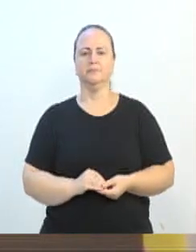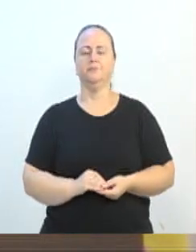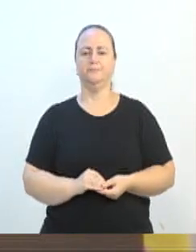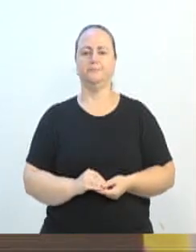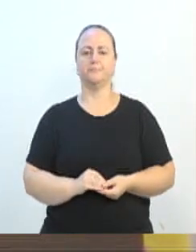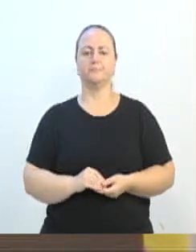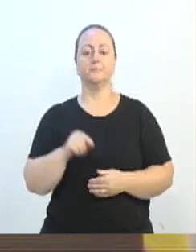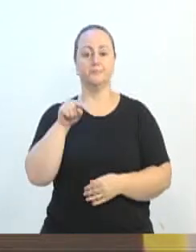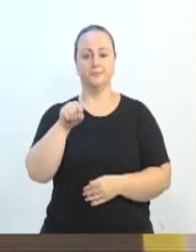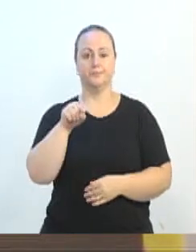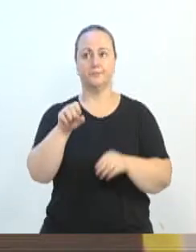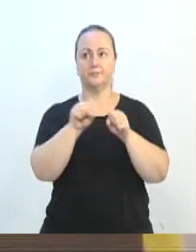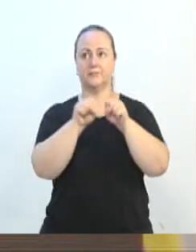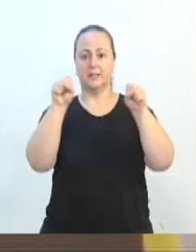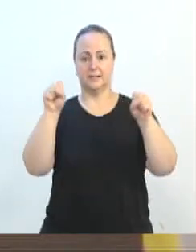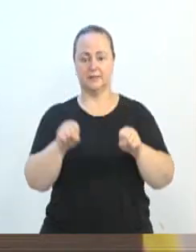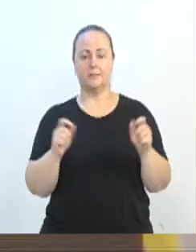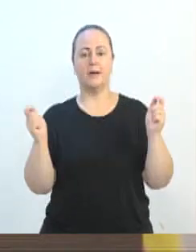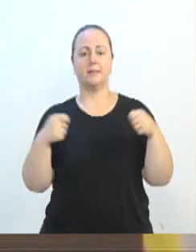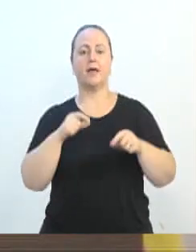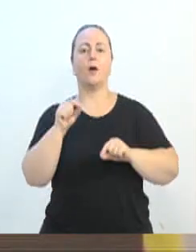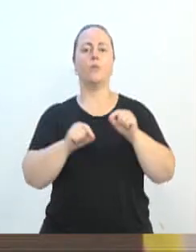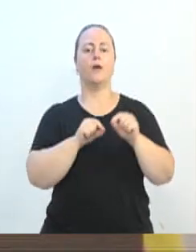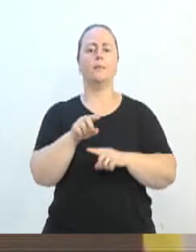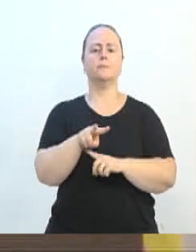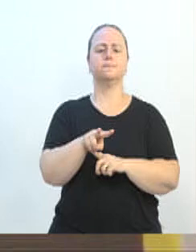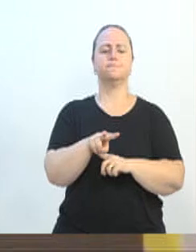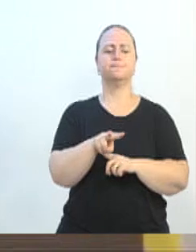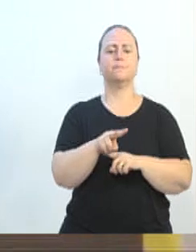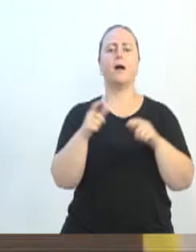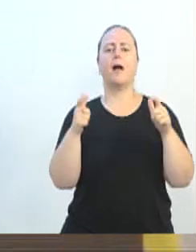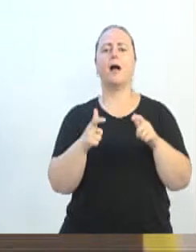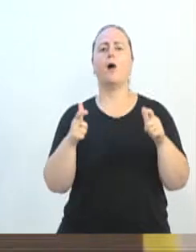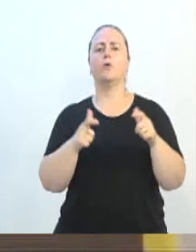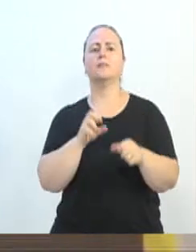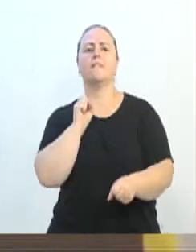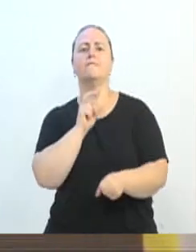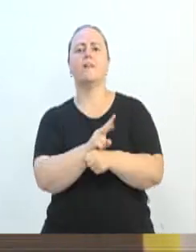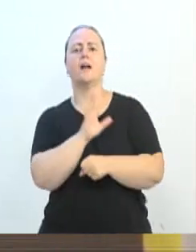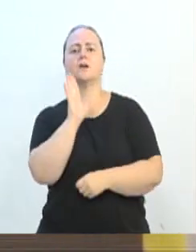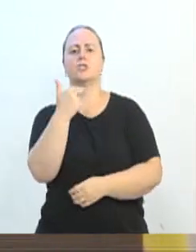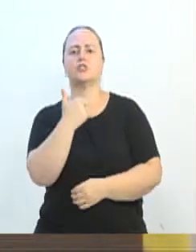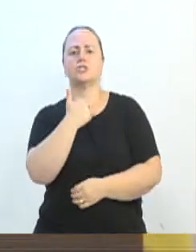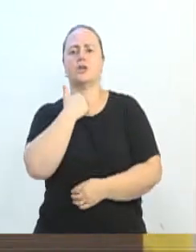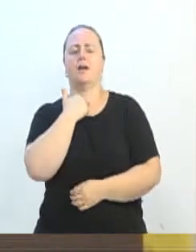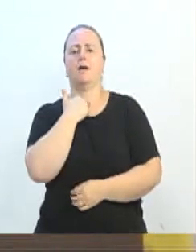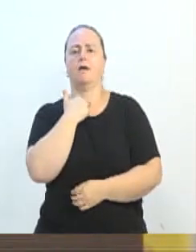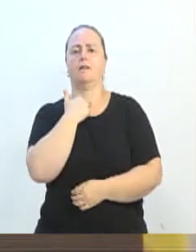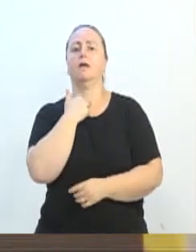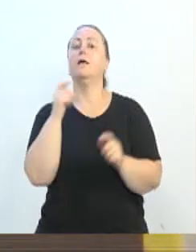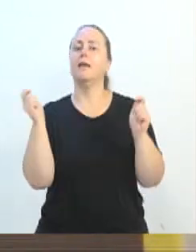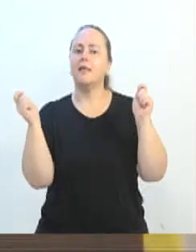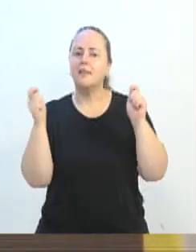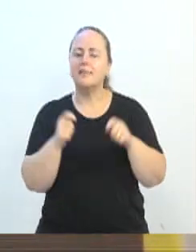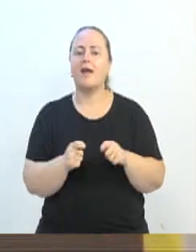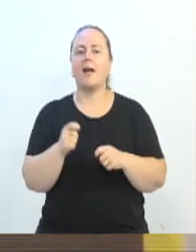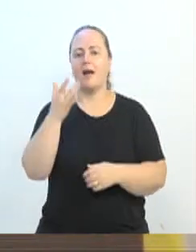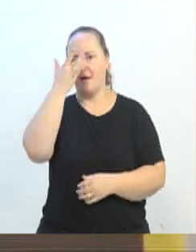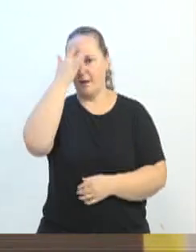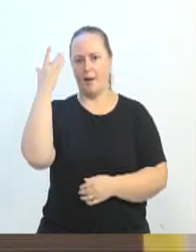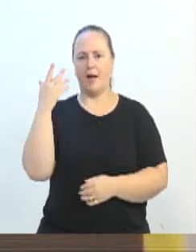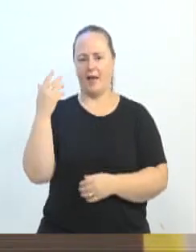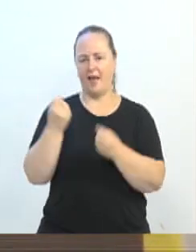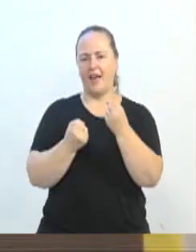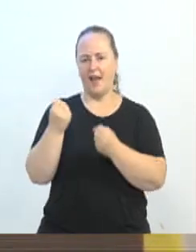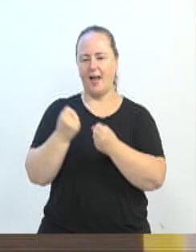sistema será capaz de mapear as vagas ocupadas e os motoristas poderão pagar a tarifa pelo